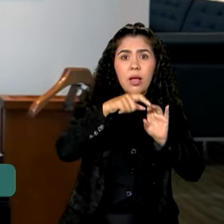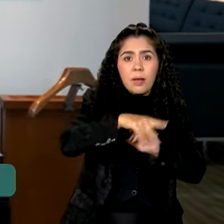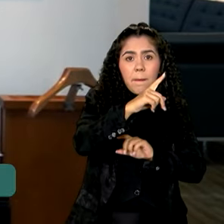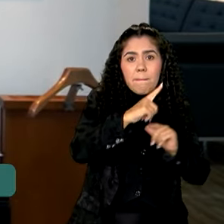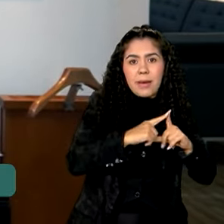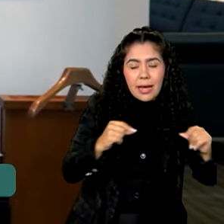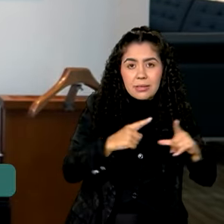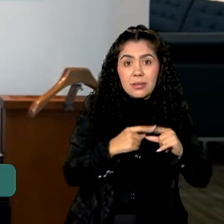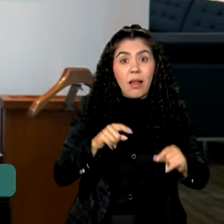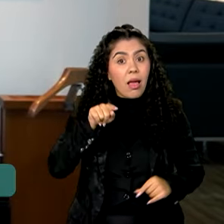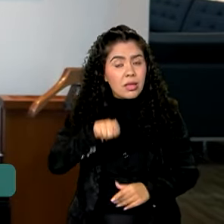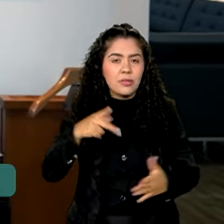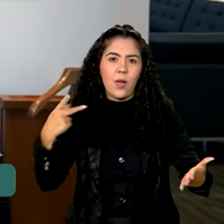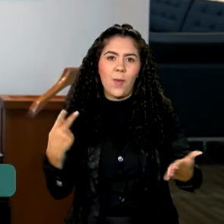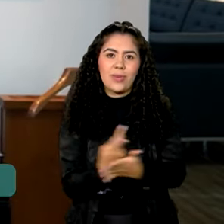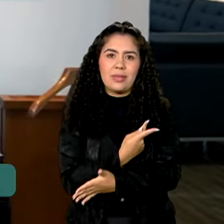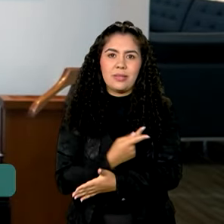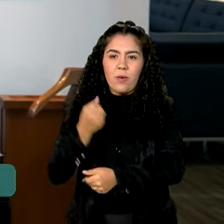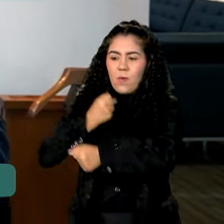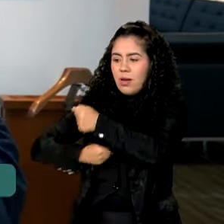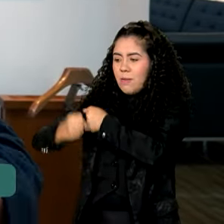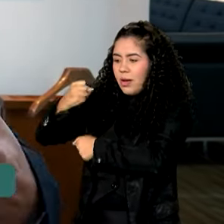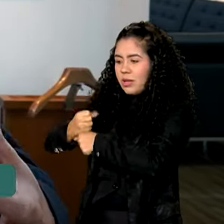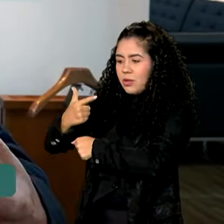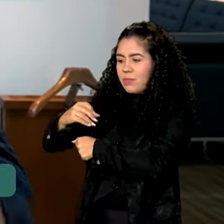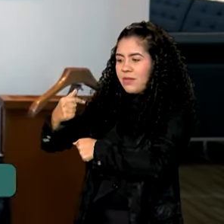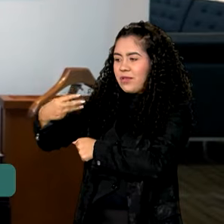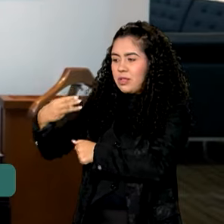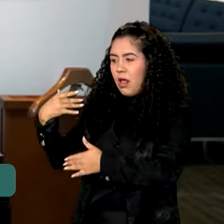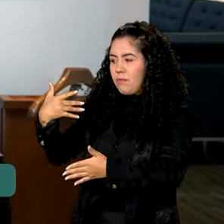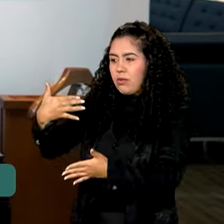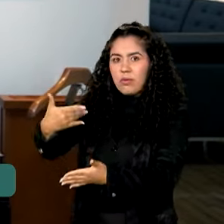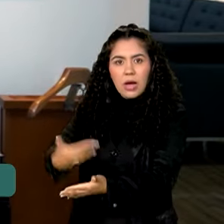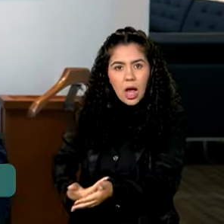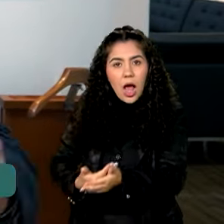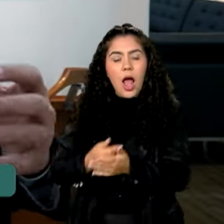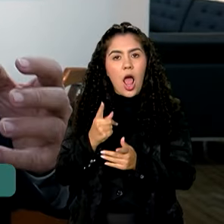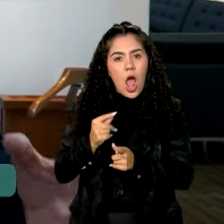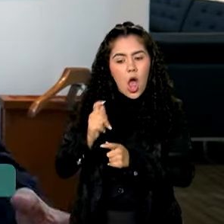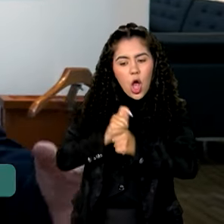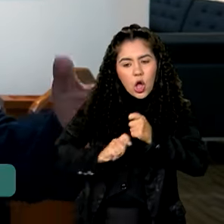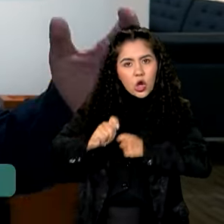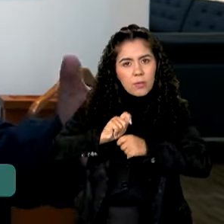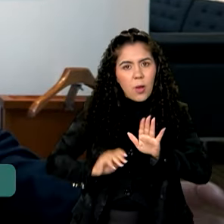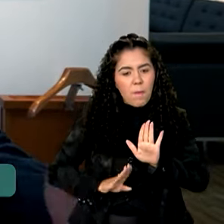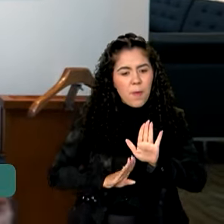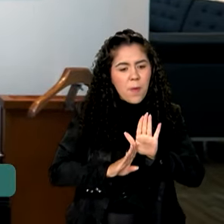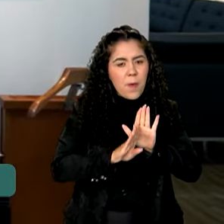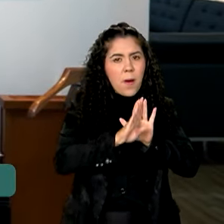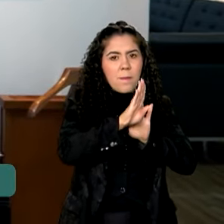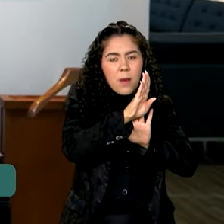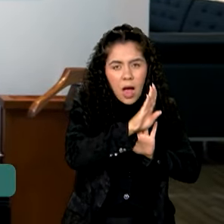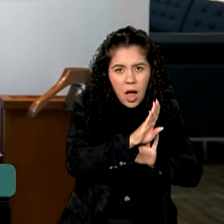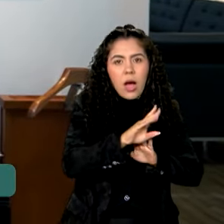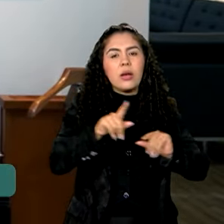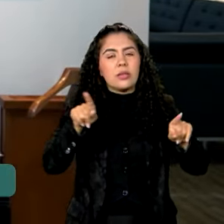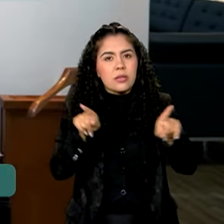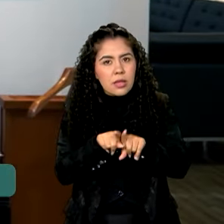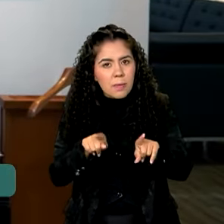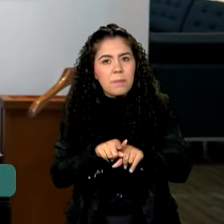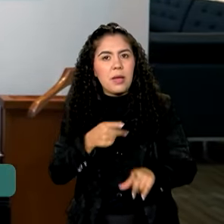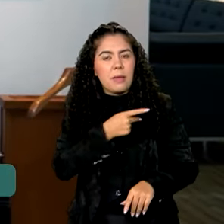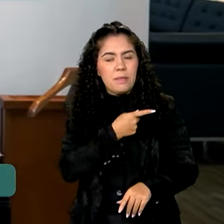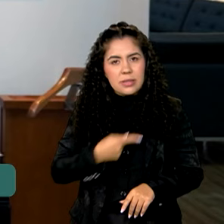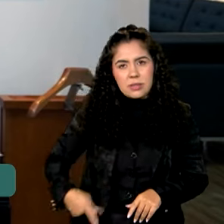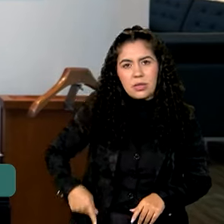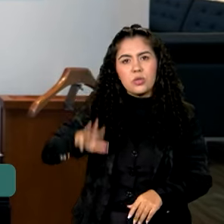isso que aconteceu em 2023. O crescimento da economia, comandado pelo presidente Lula, pelo ministro Fernando